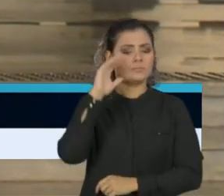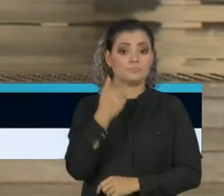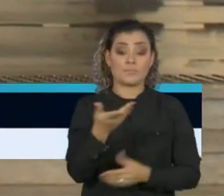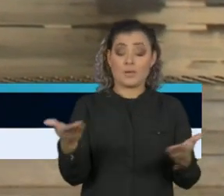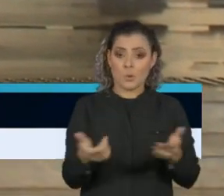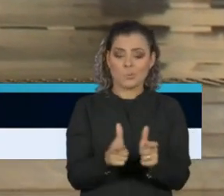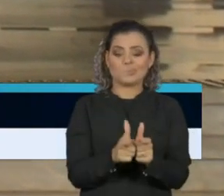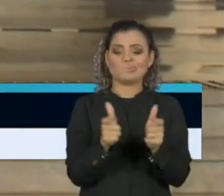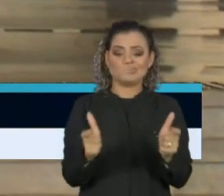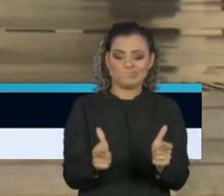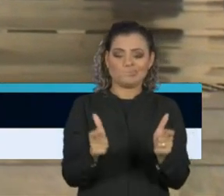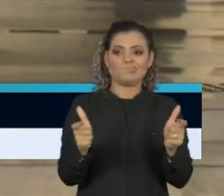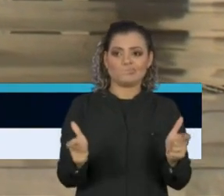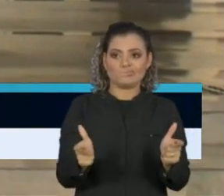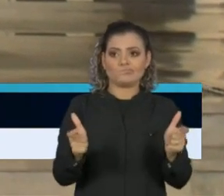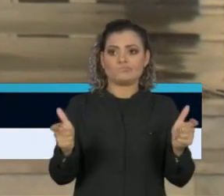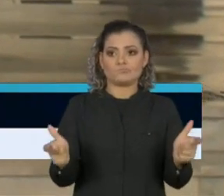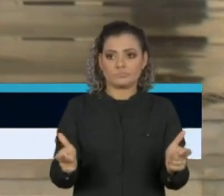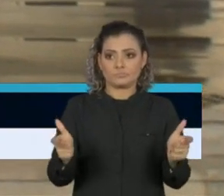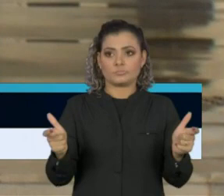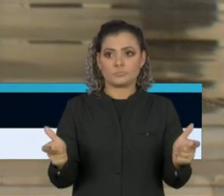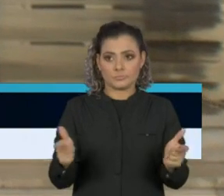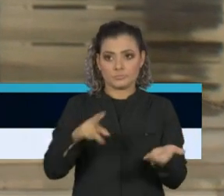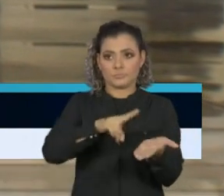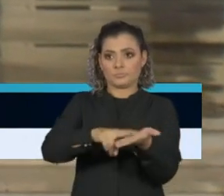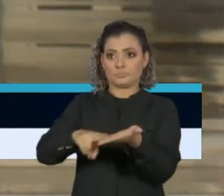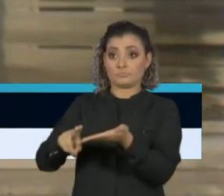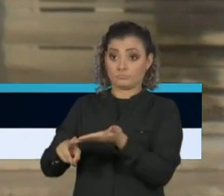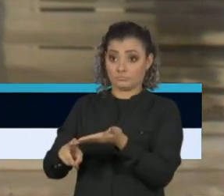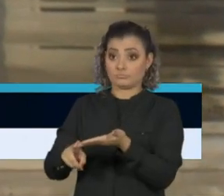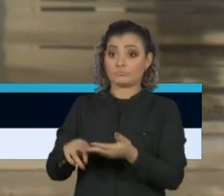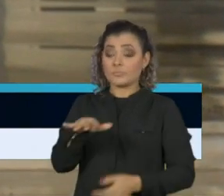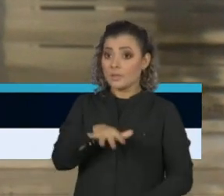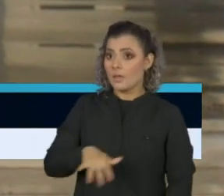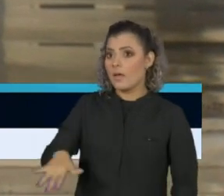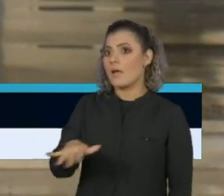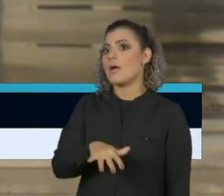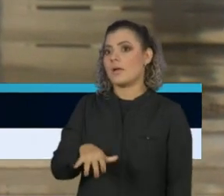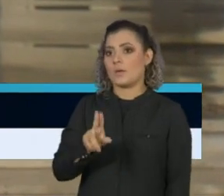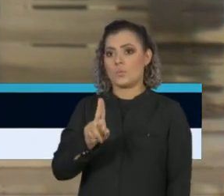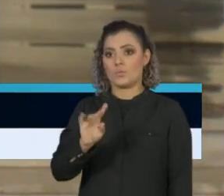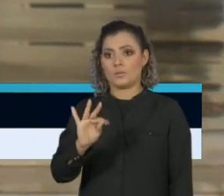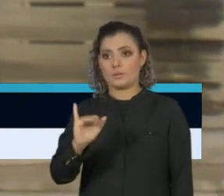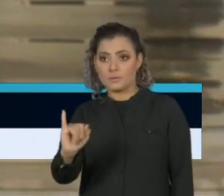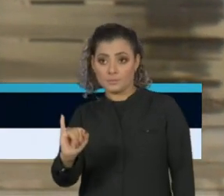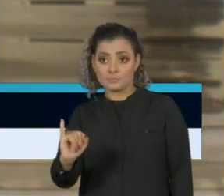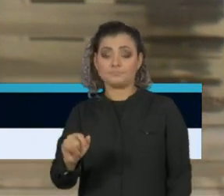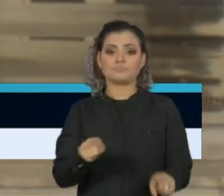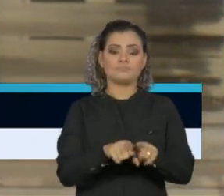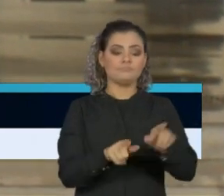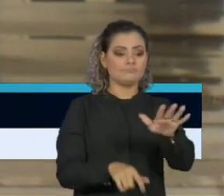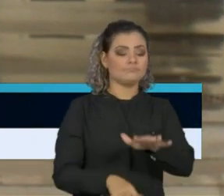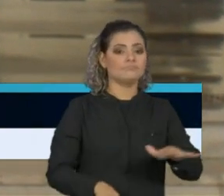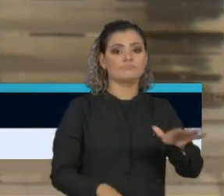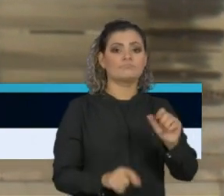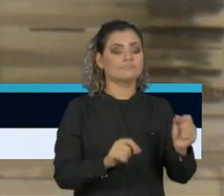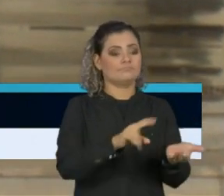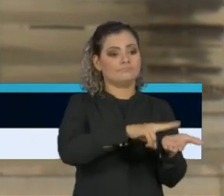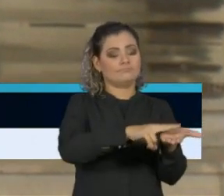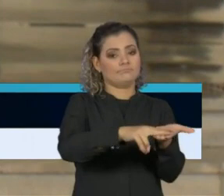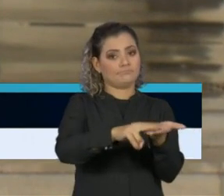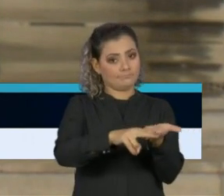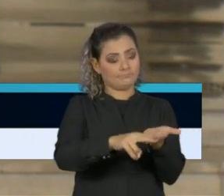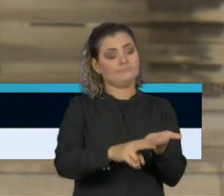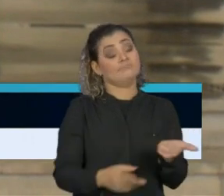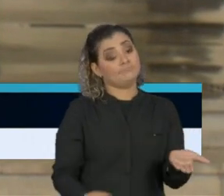indiscutível do número de casos de internamento, tanto em ambientes de UTI, como em ambientes de enfermaria, os